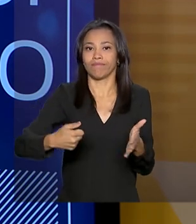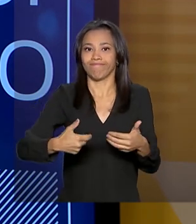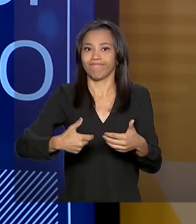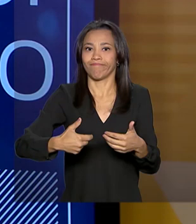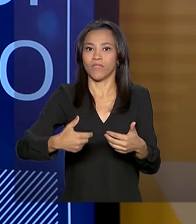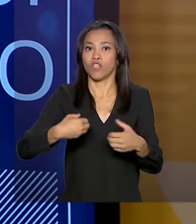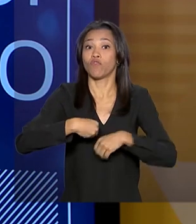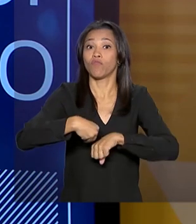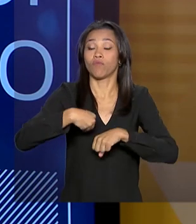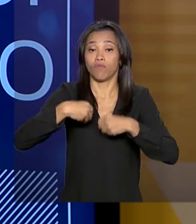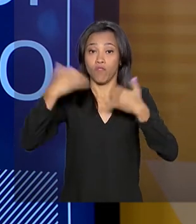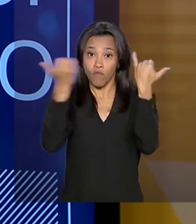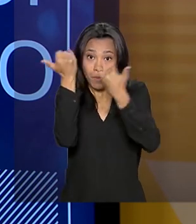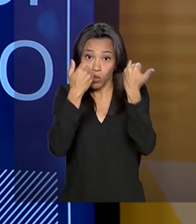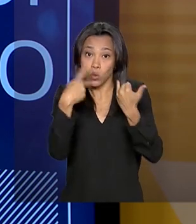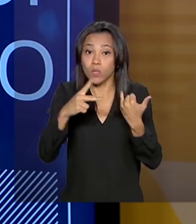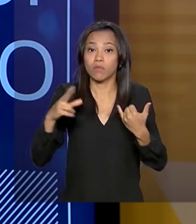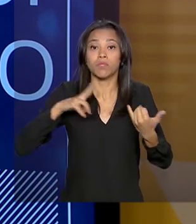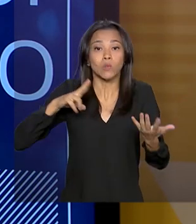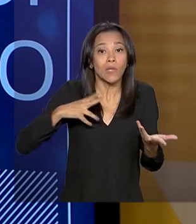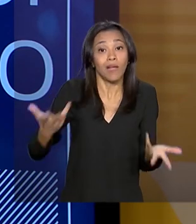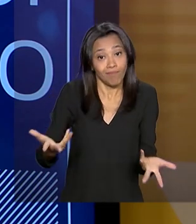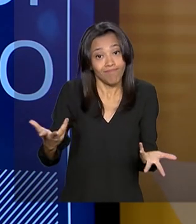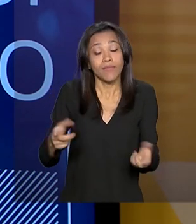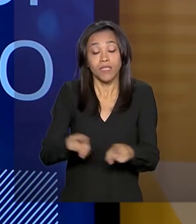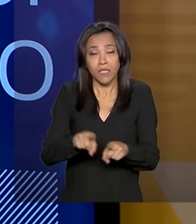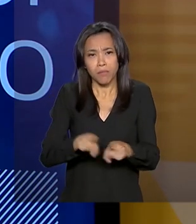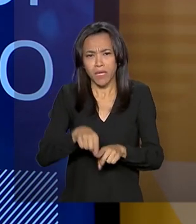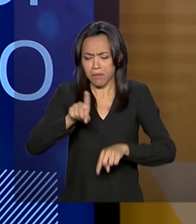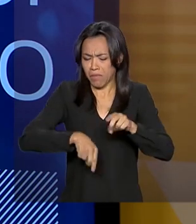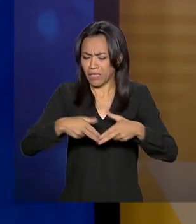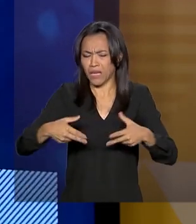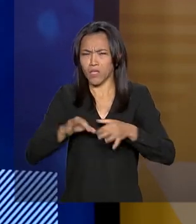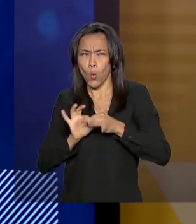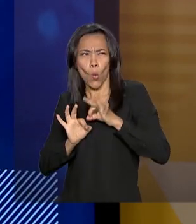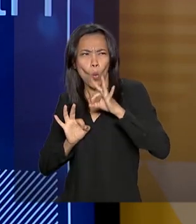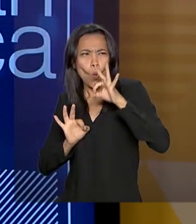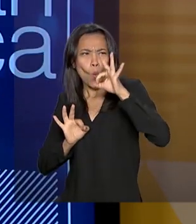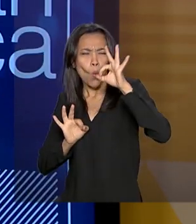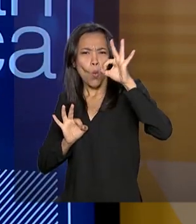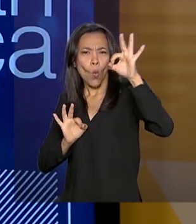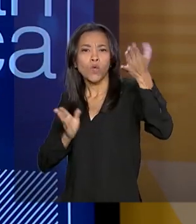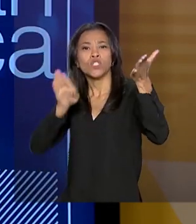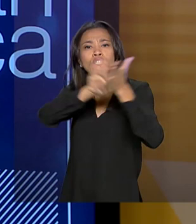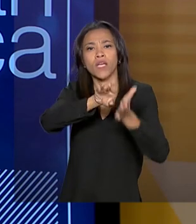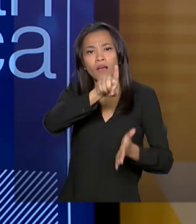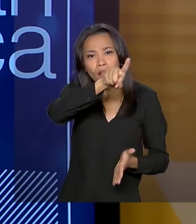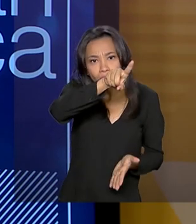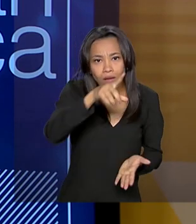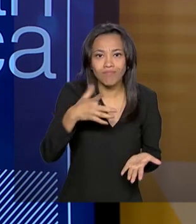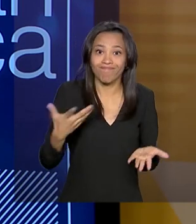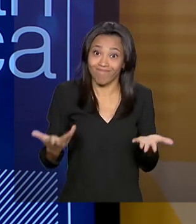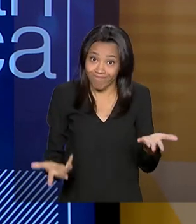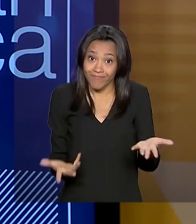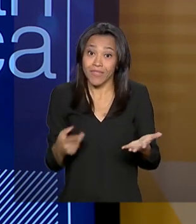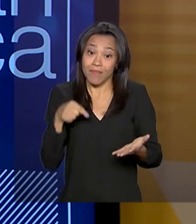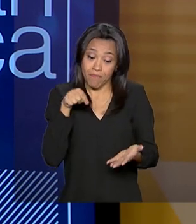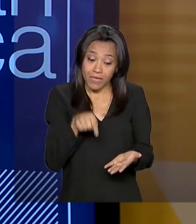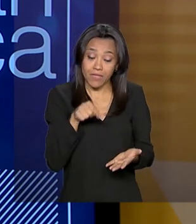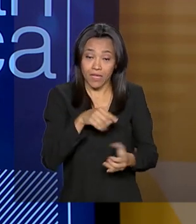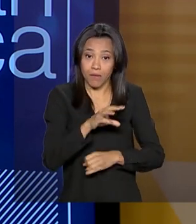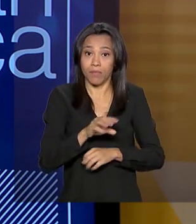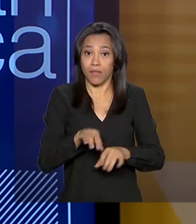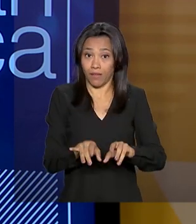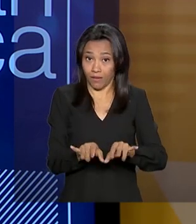ela também permite que produtos cheguem a lugares mais remotos. Mas o meio digital, ele é sempre